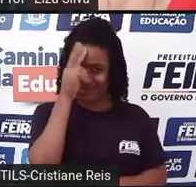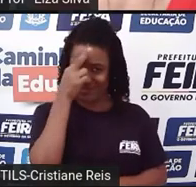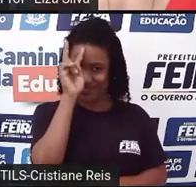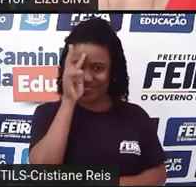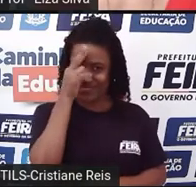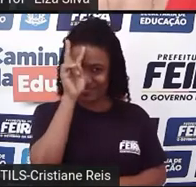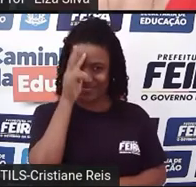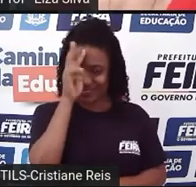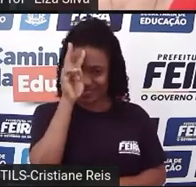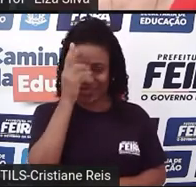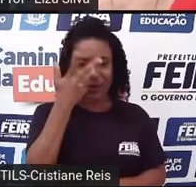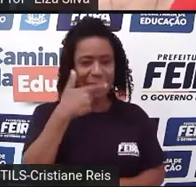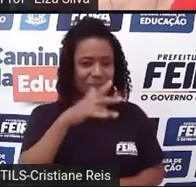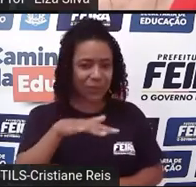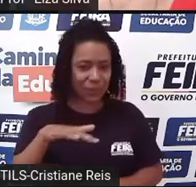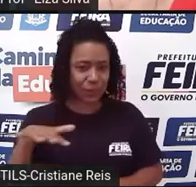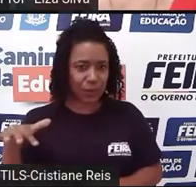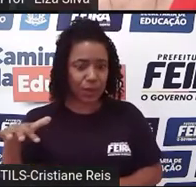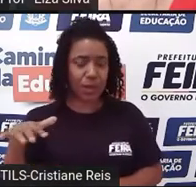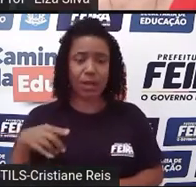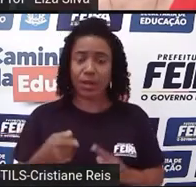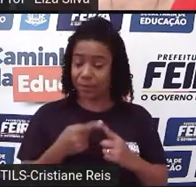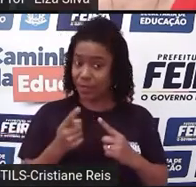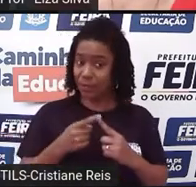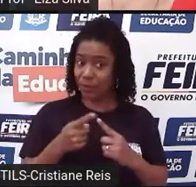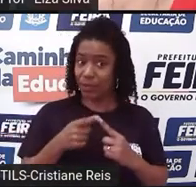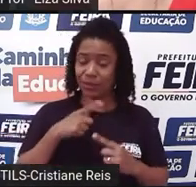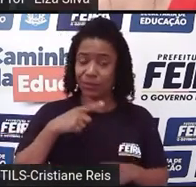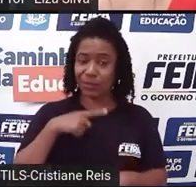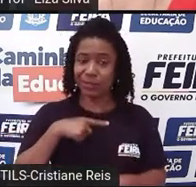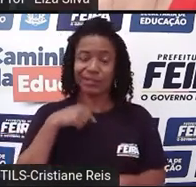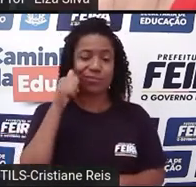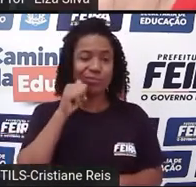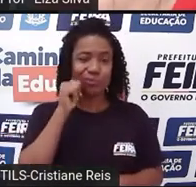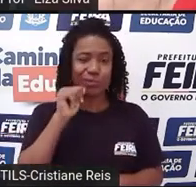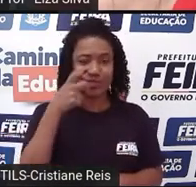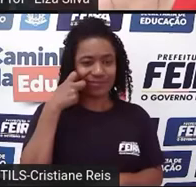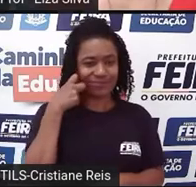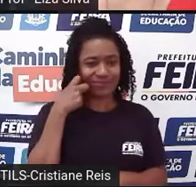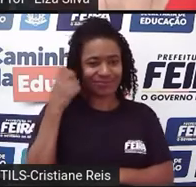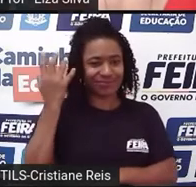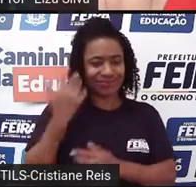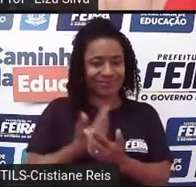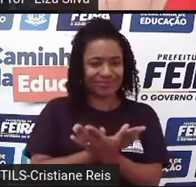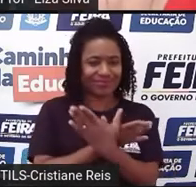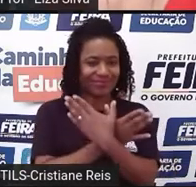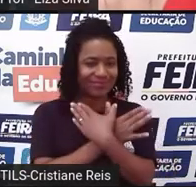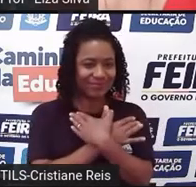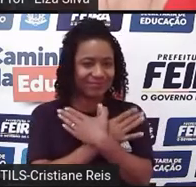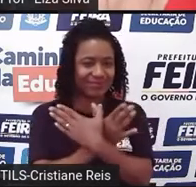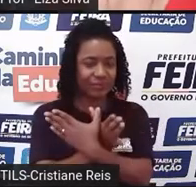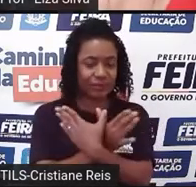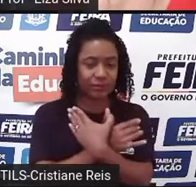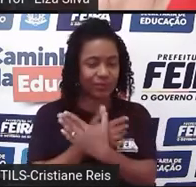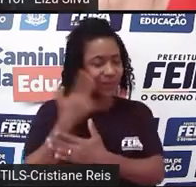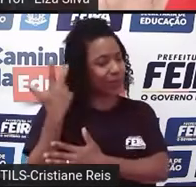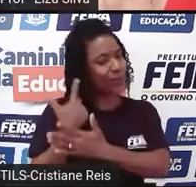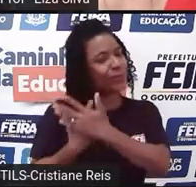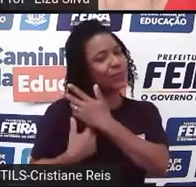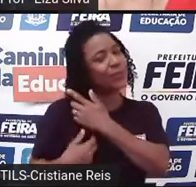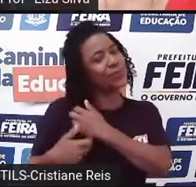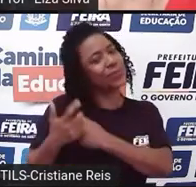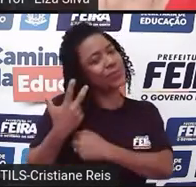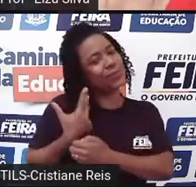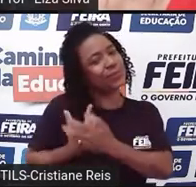as sereias. E essas sereias que moram dentro do mar nos lembram um conto de